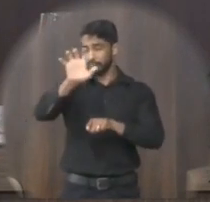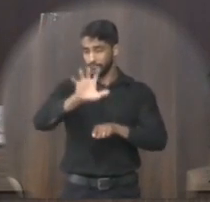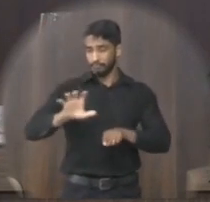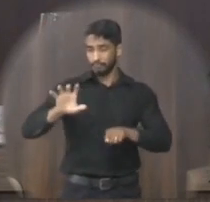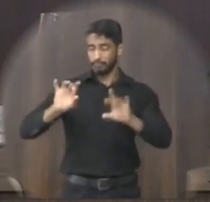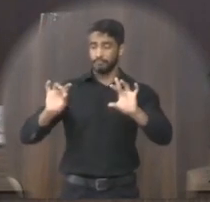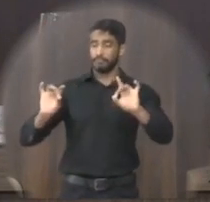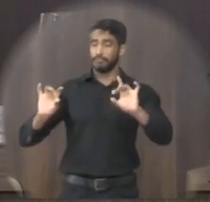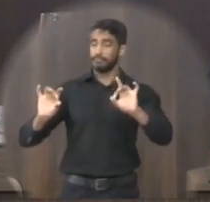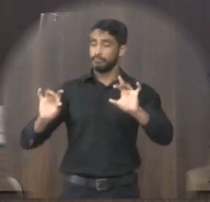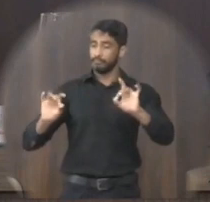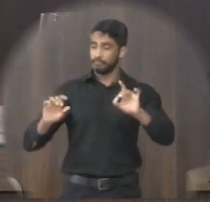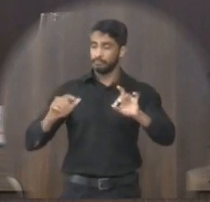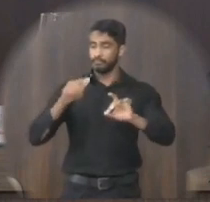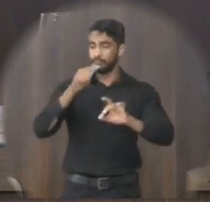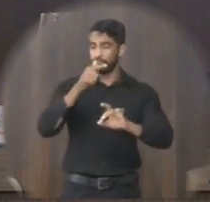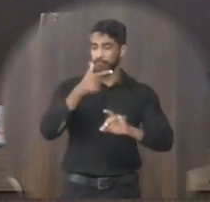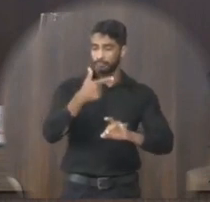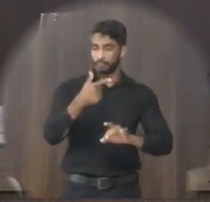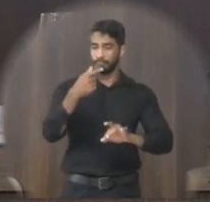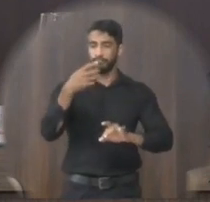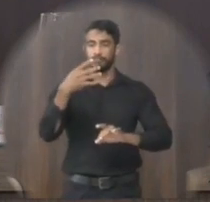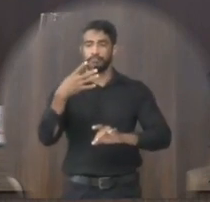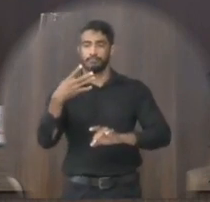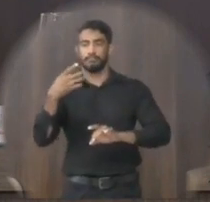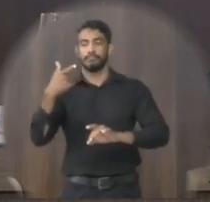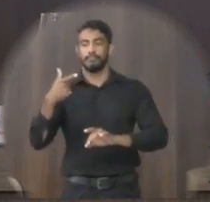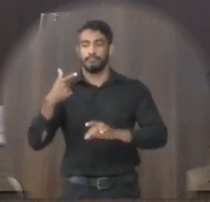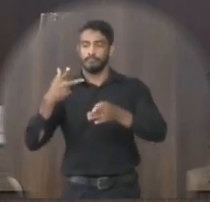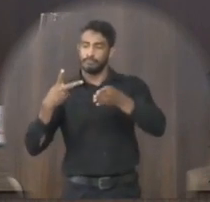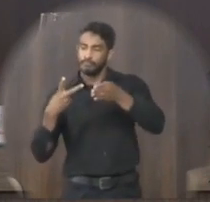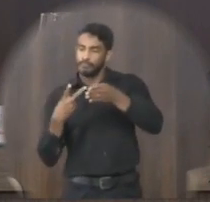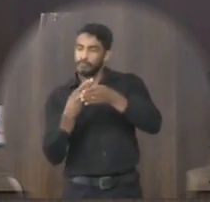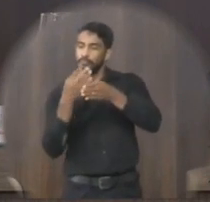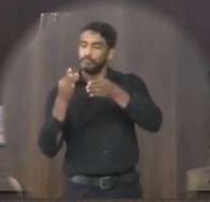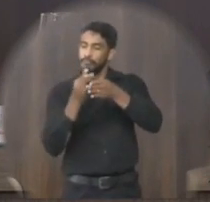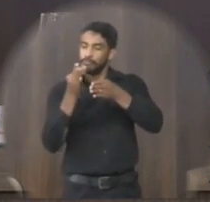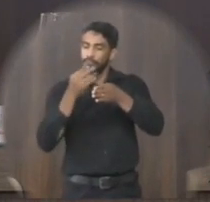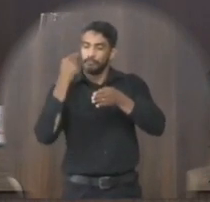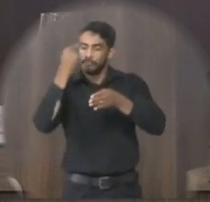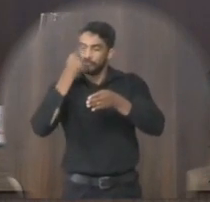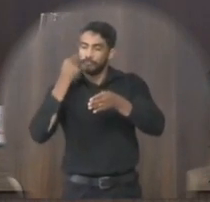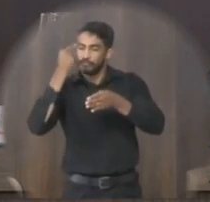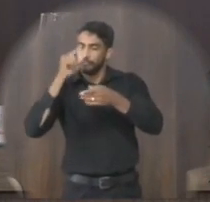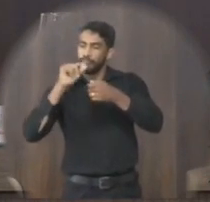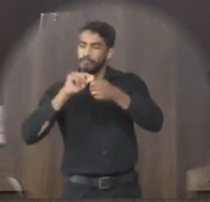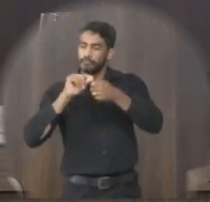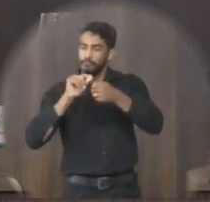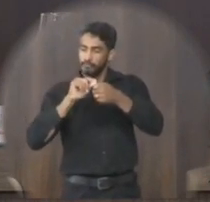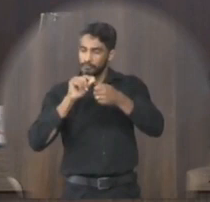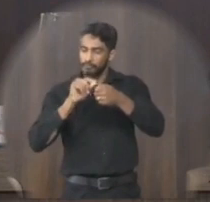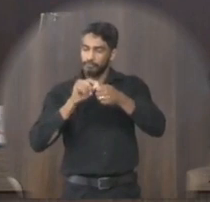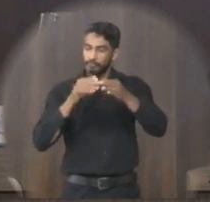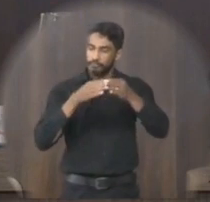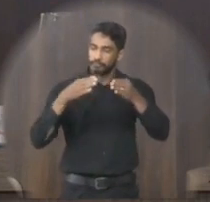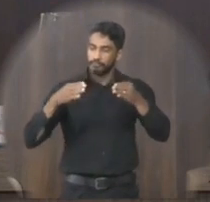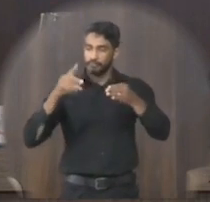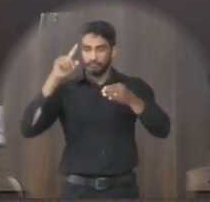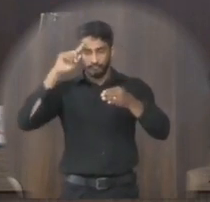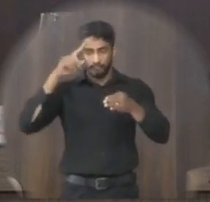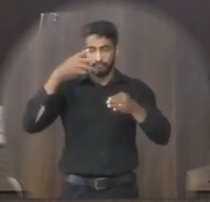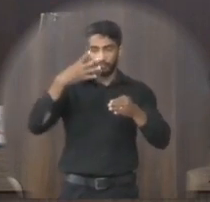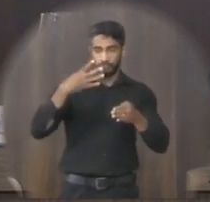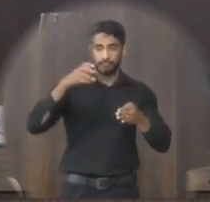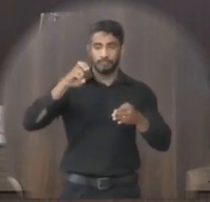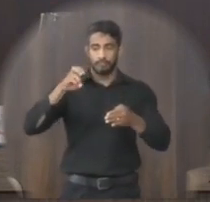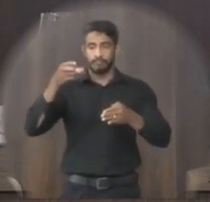especial pelas 242 cirurgias de cataratas que foram realizadas entre dias 4,